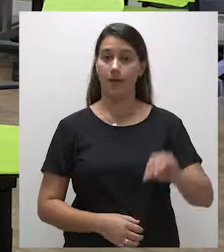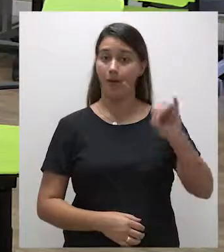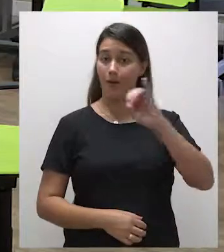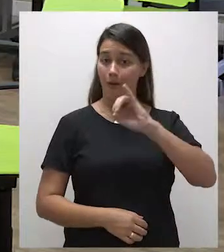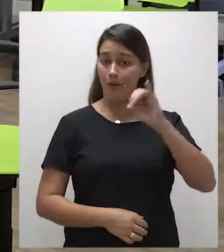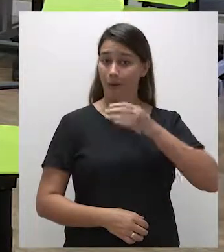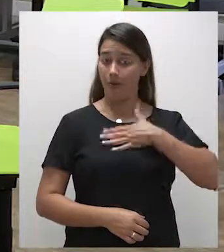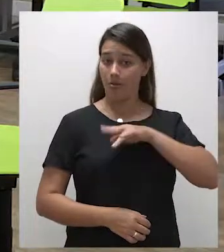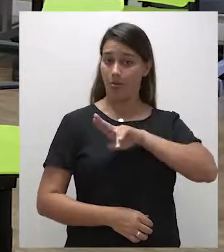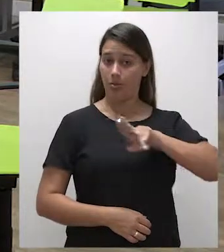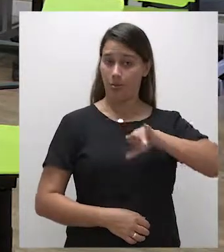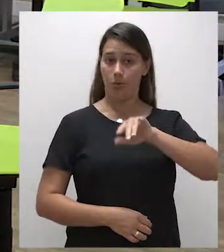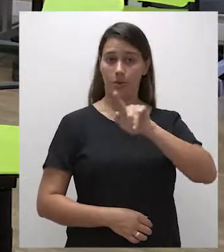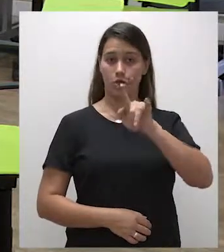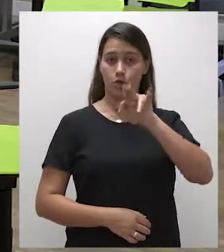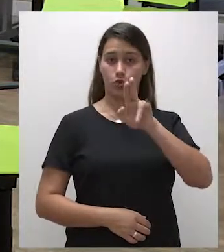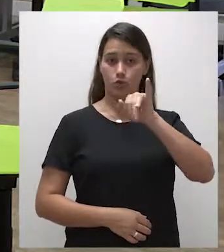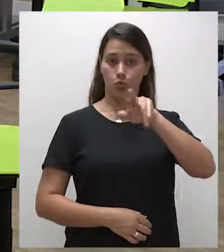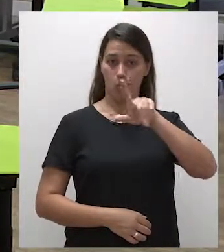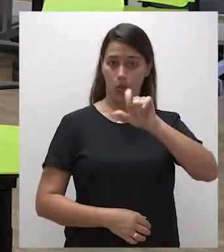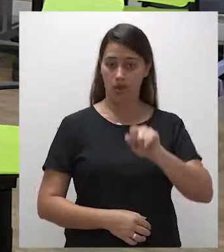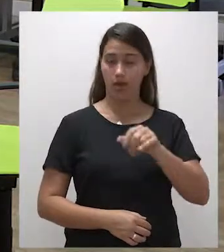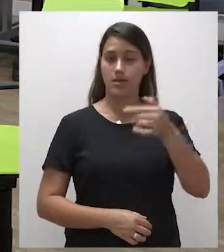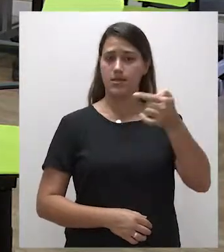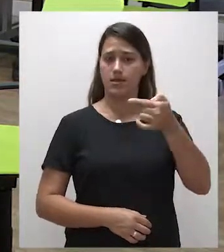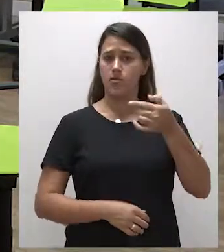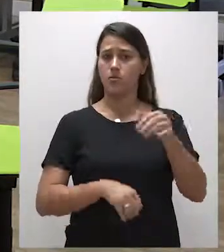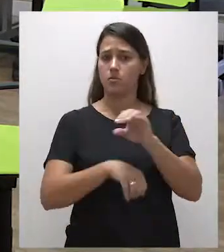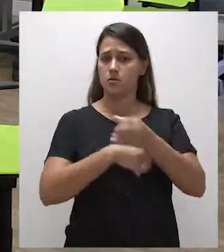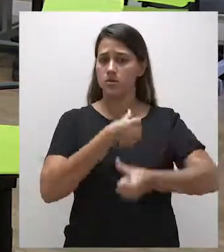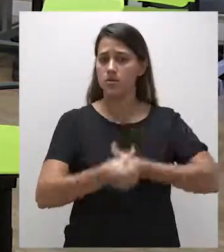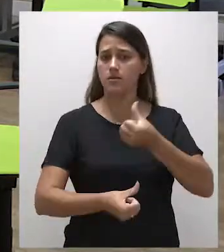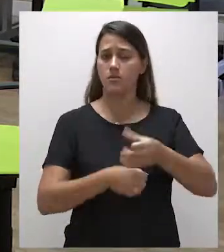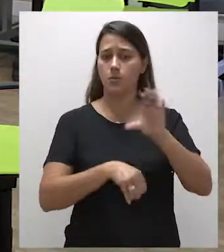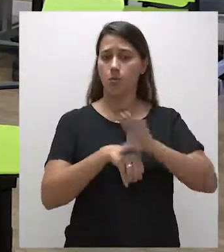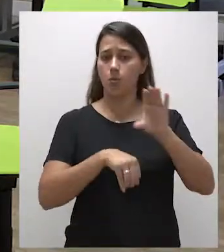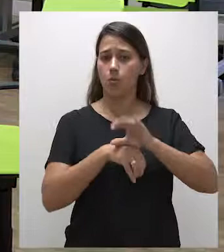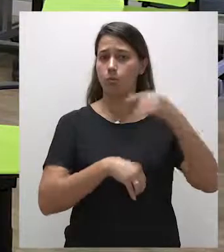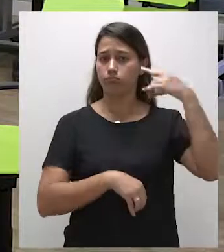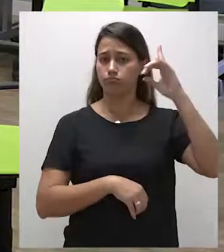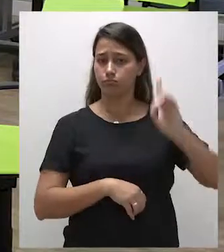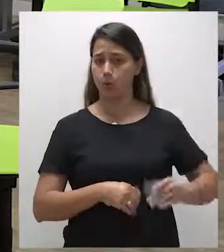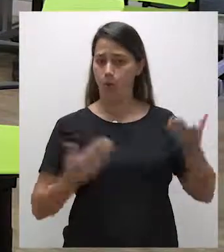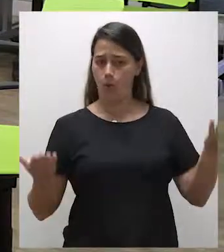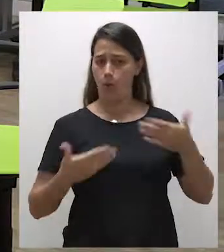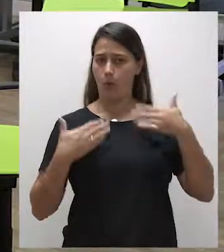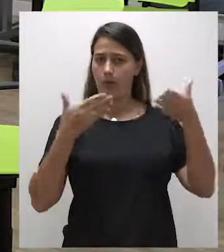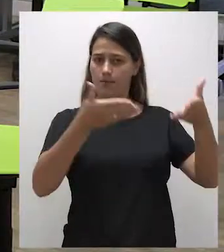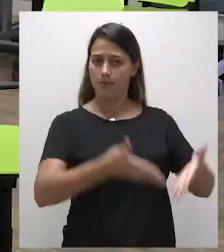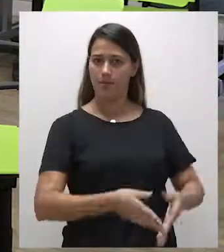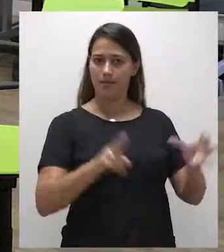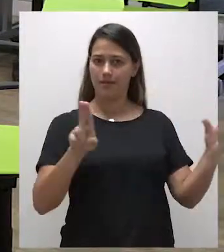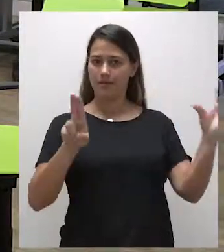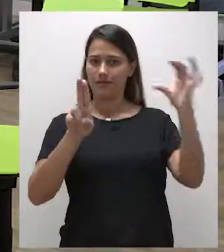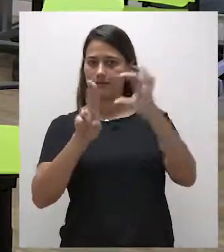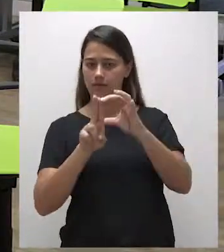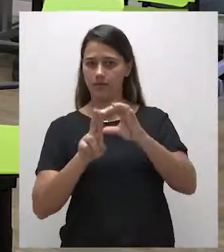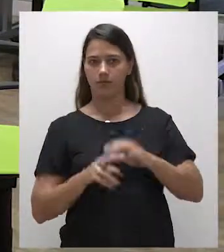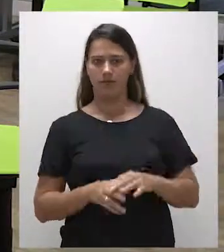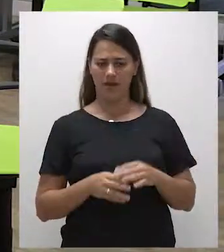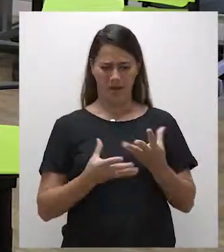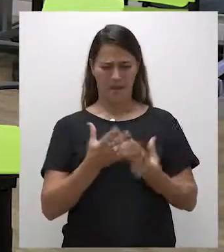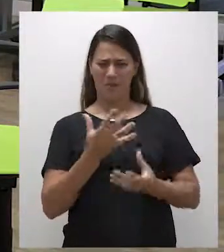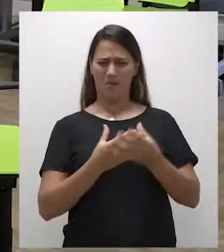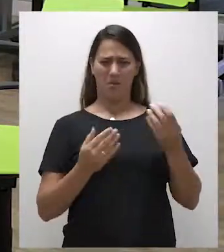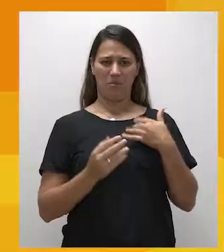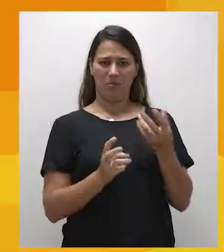Olá, gente! Eu sou a Júlia, estudante do sétimo semestre do curso de Direito e hoje eu vim participar do Conexão CB. A mãozinha ficou